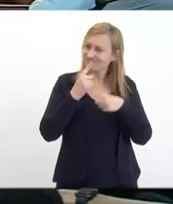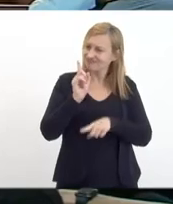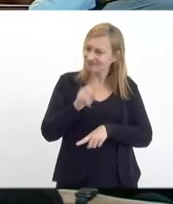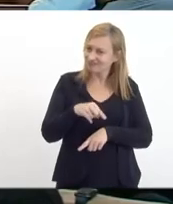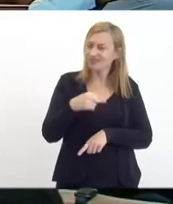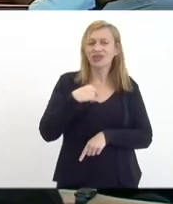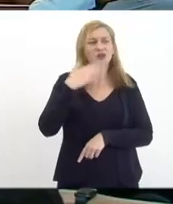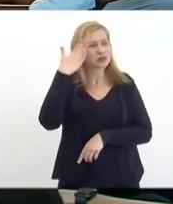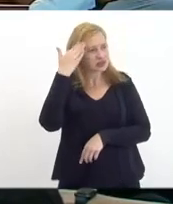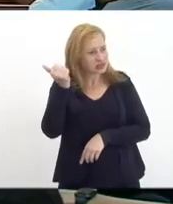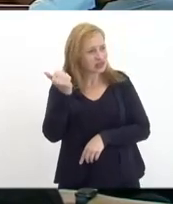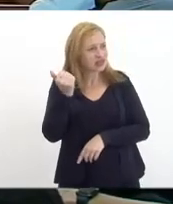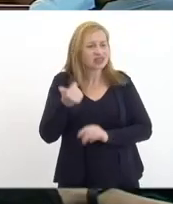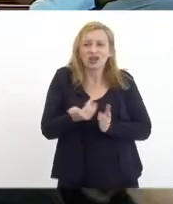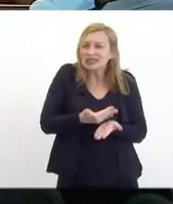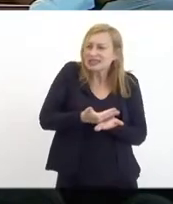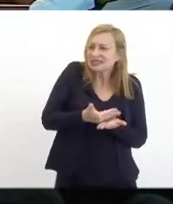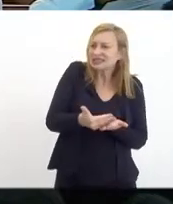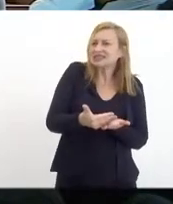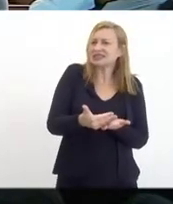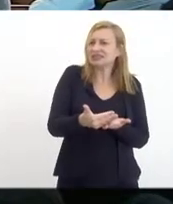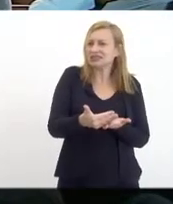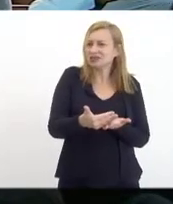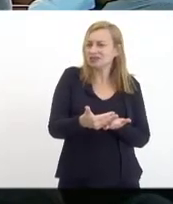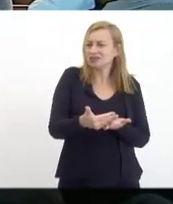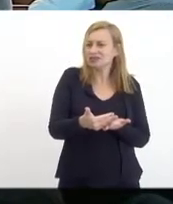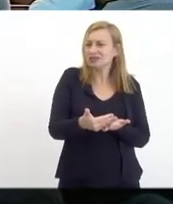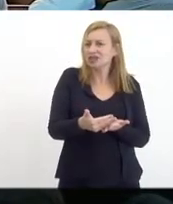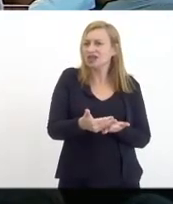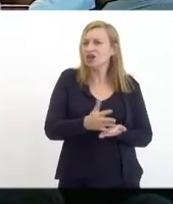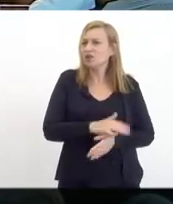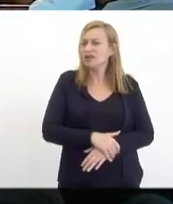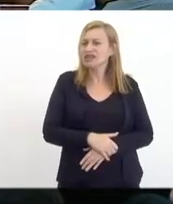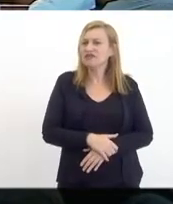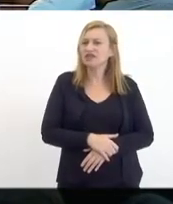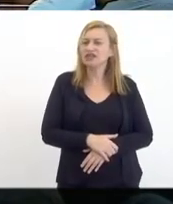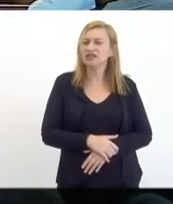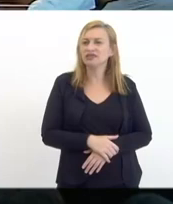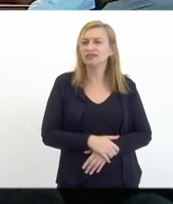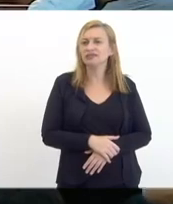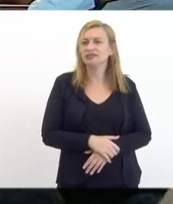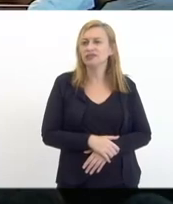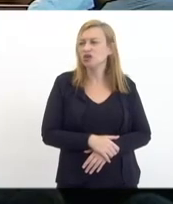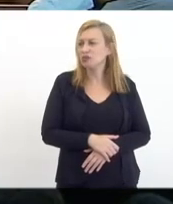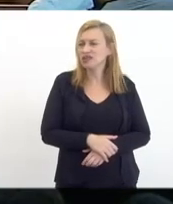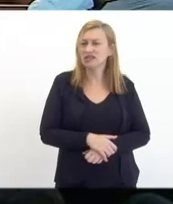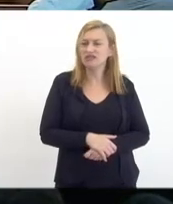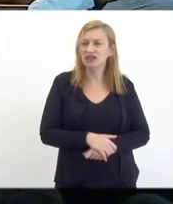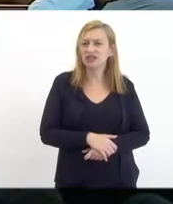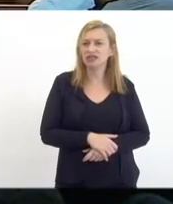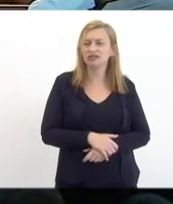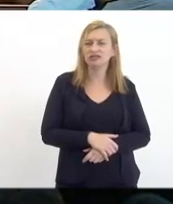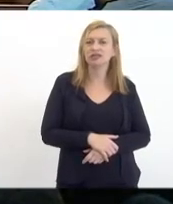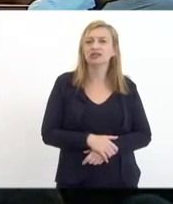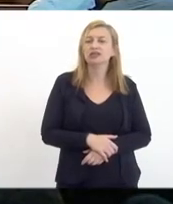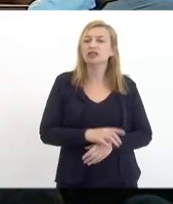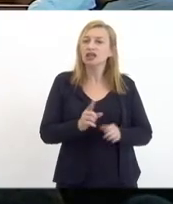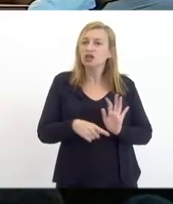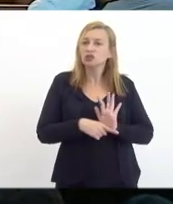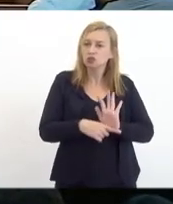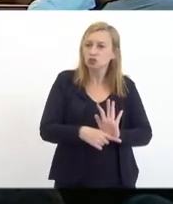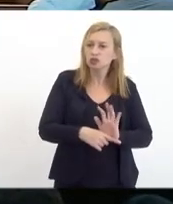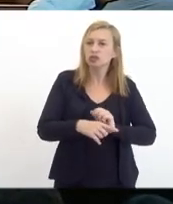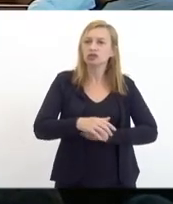que é algo que está iniciando e que eu espero que nós estejamos sempre enfim contribuindo